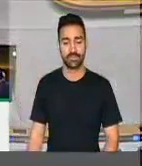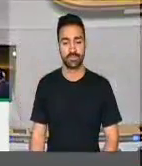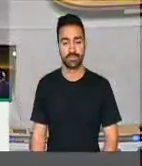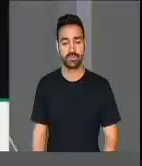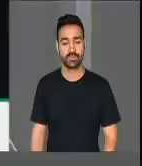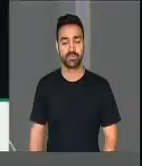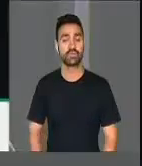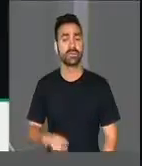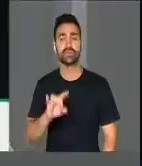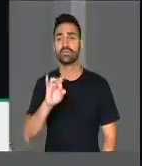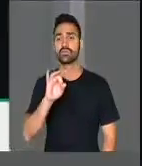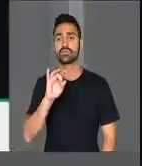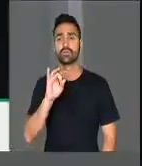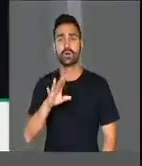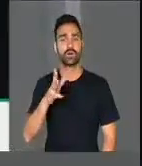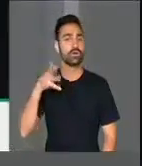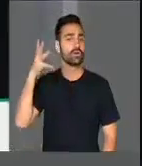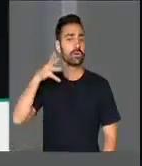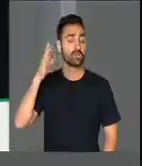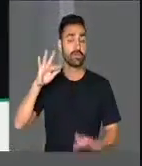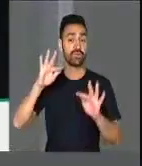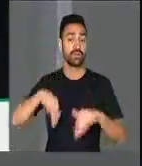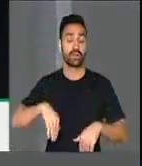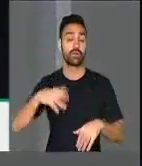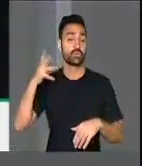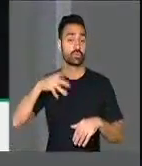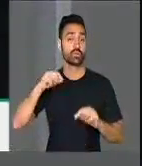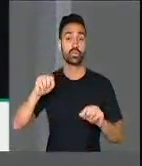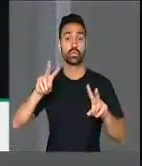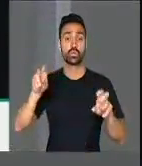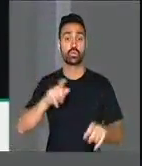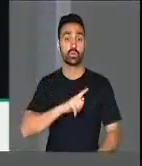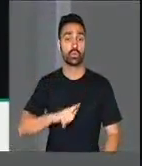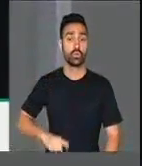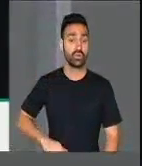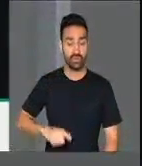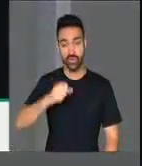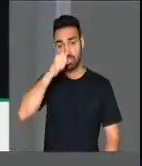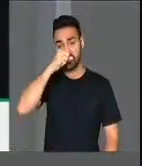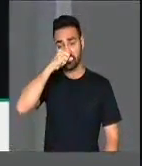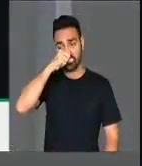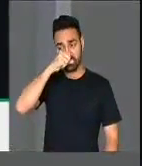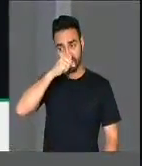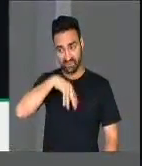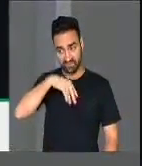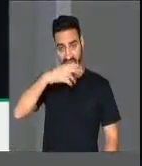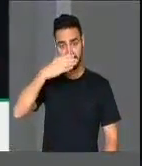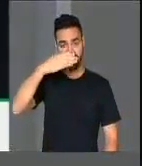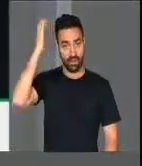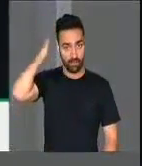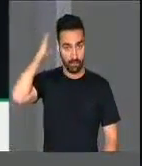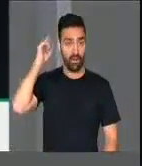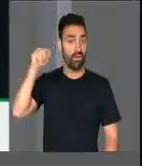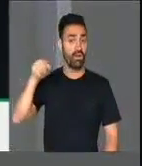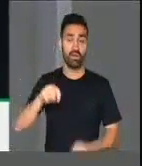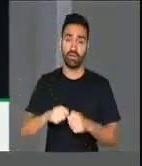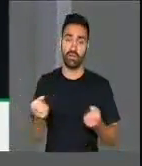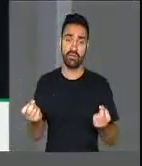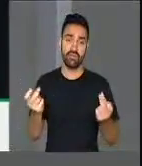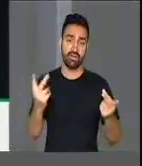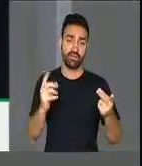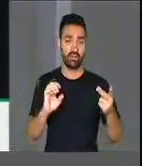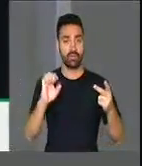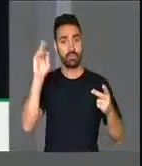É só para concluir o discurso com relação ao governo entregalista, que é um governo que está entregando a